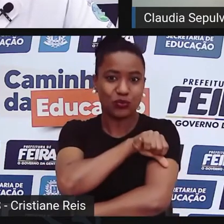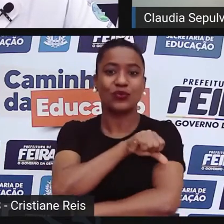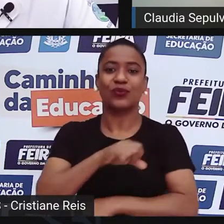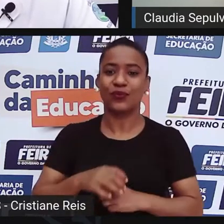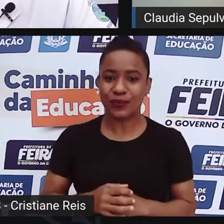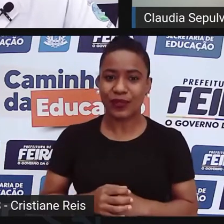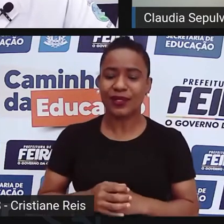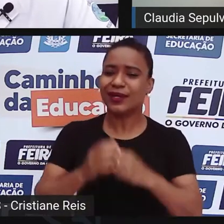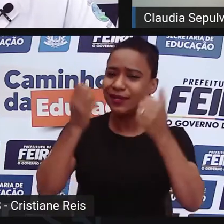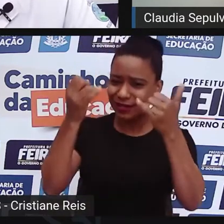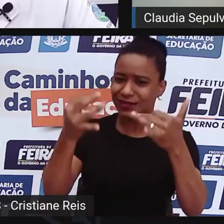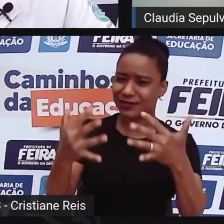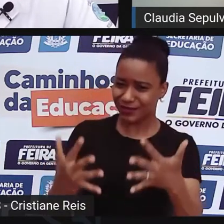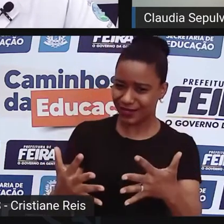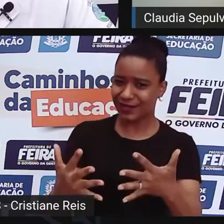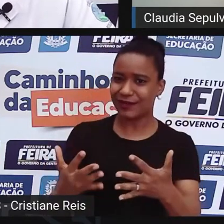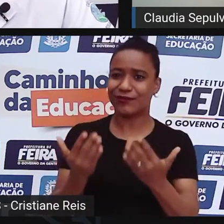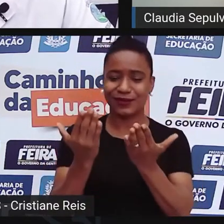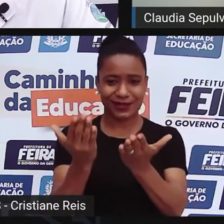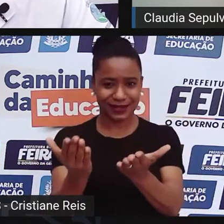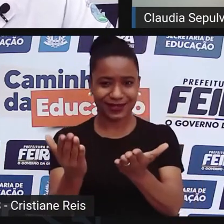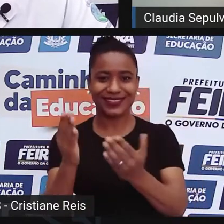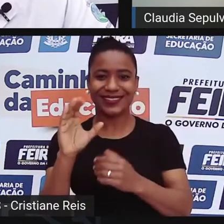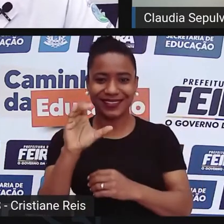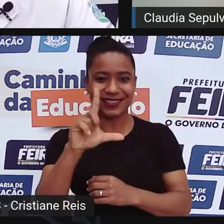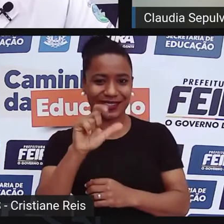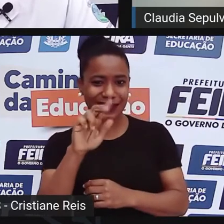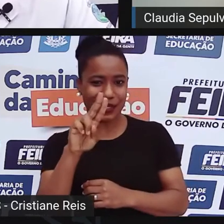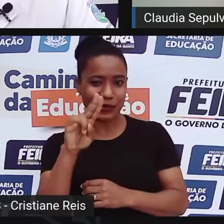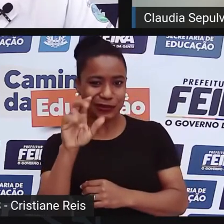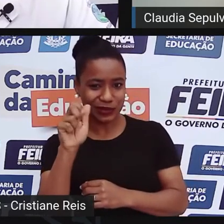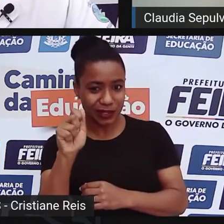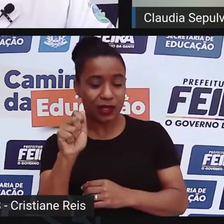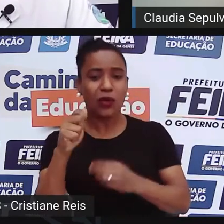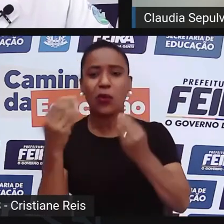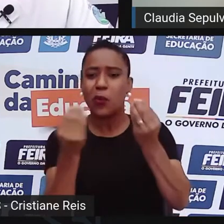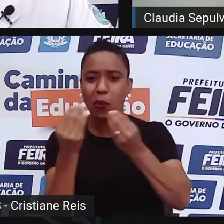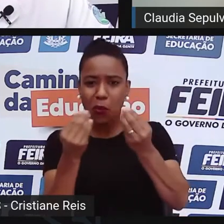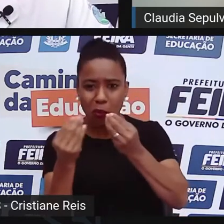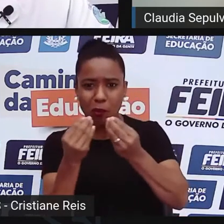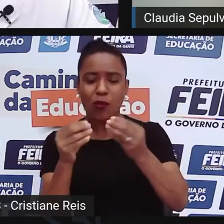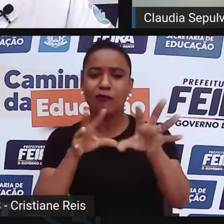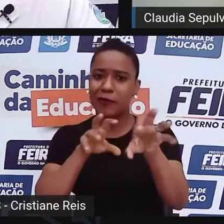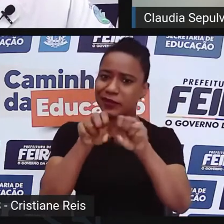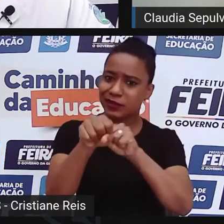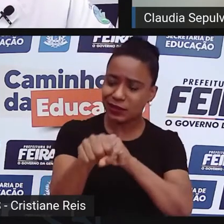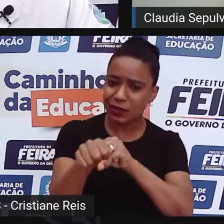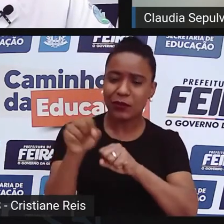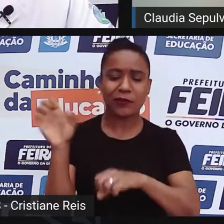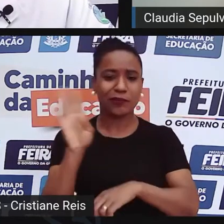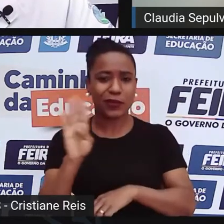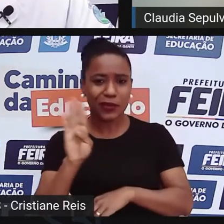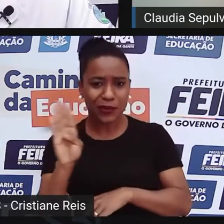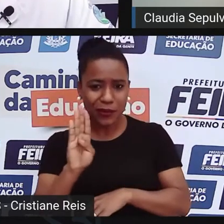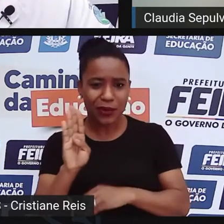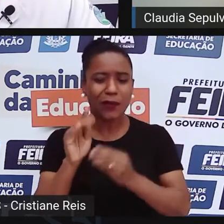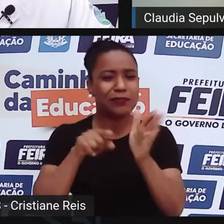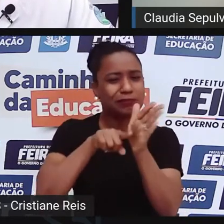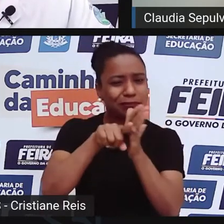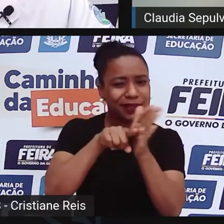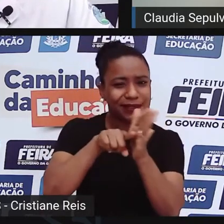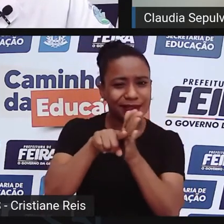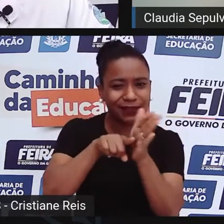trajetória, Cláudia, em relação a esse tema. A senhora se formou como bióloga, como que começou a pesquisar